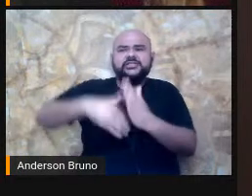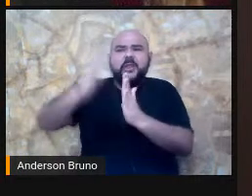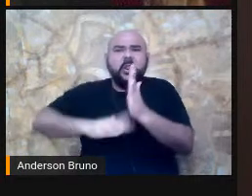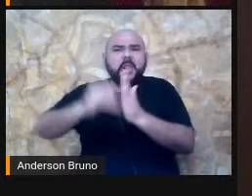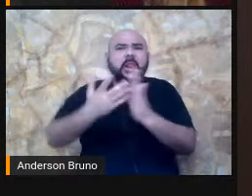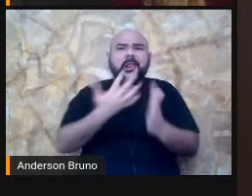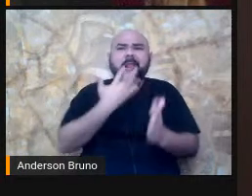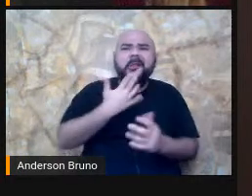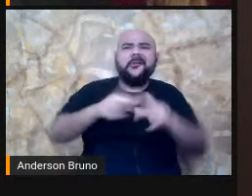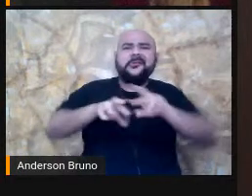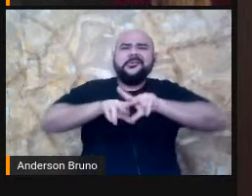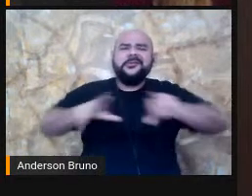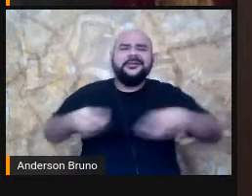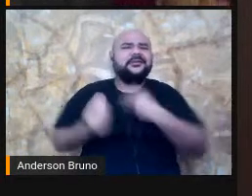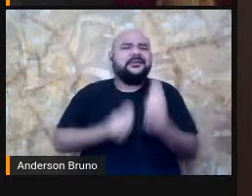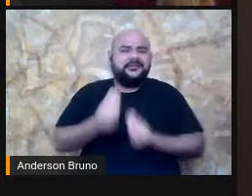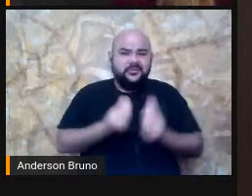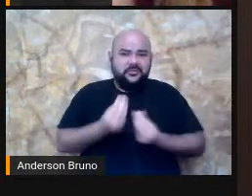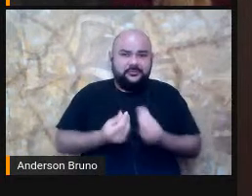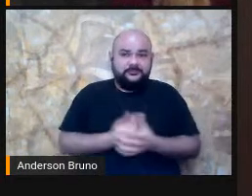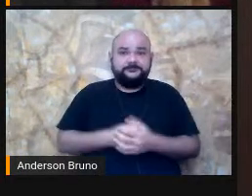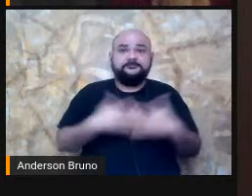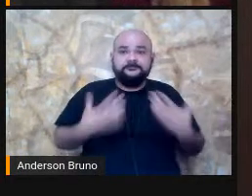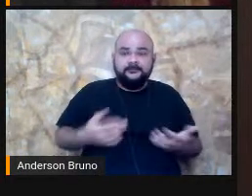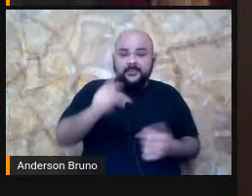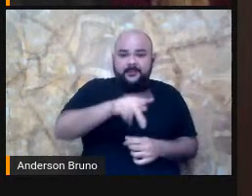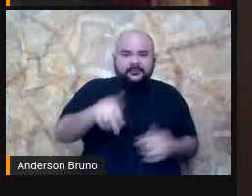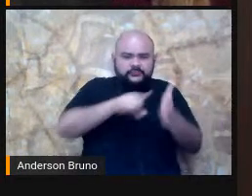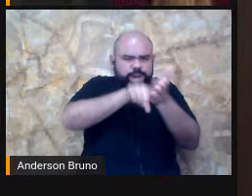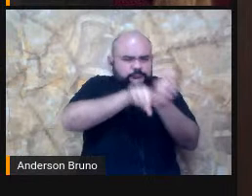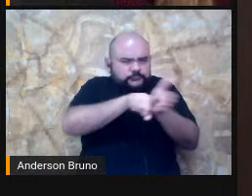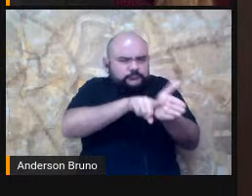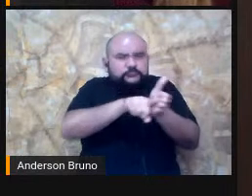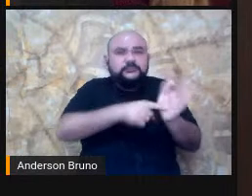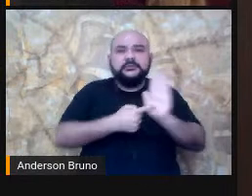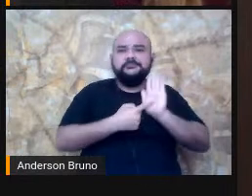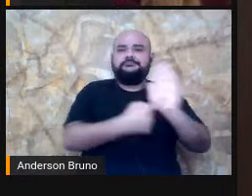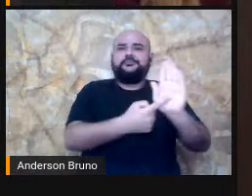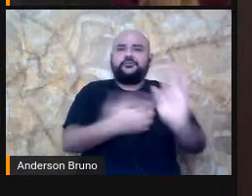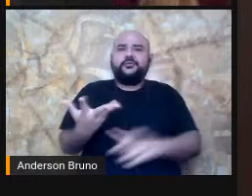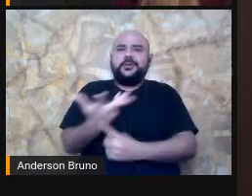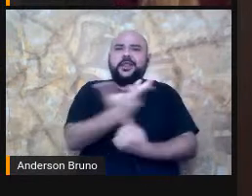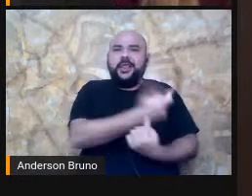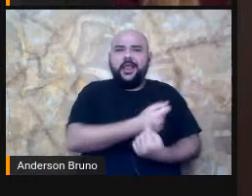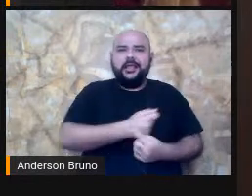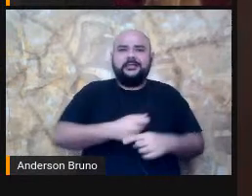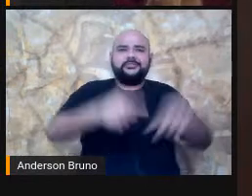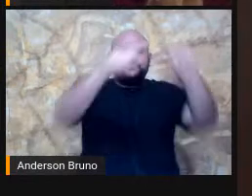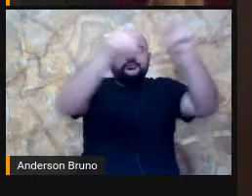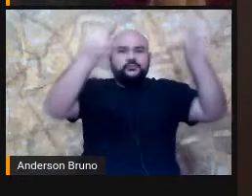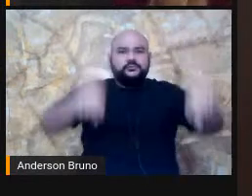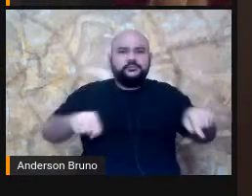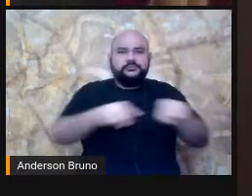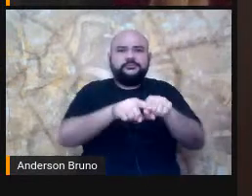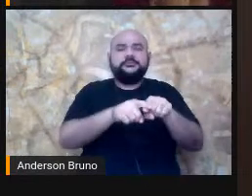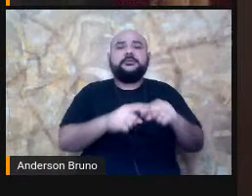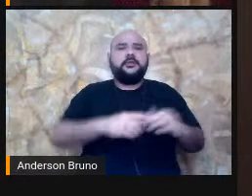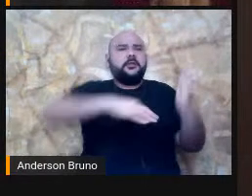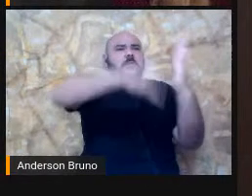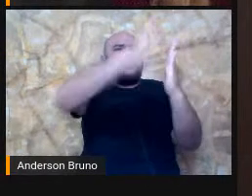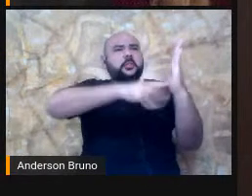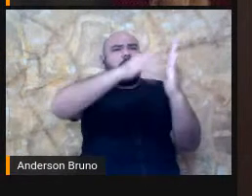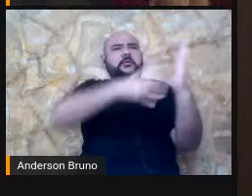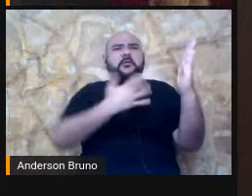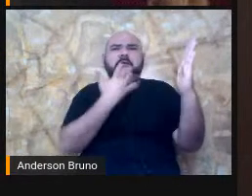detectou que eles apareciam nas obras com olhos fechados, ou então olhos abertos após uma cura, olhos